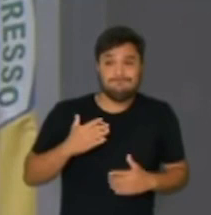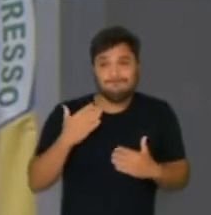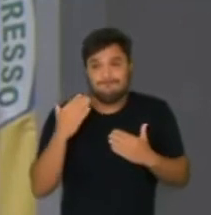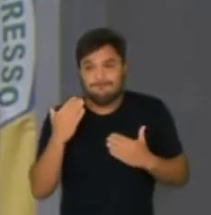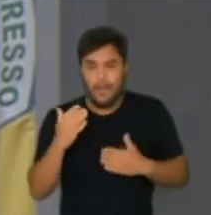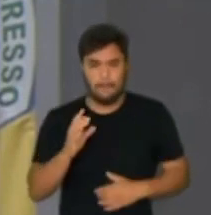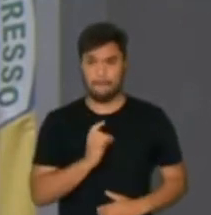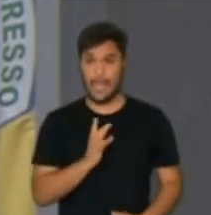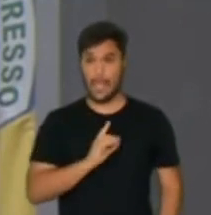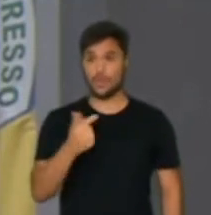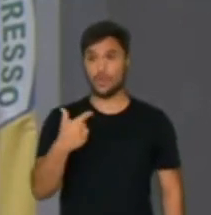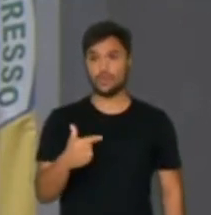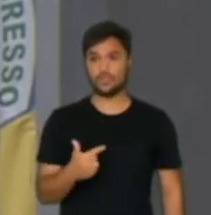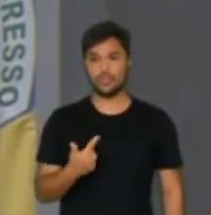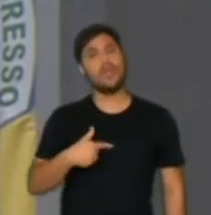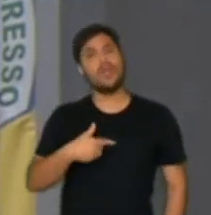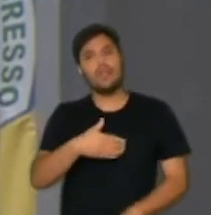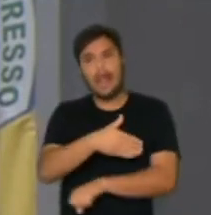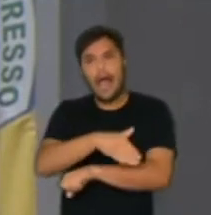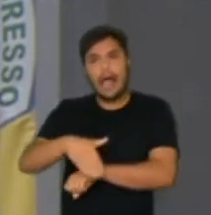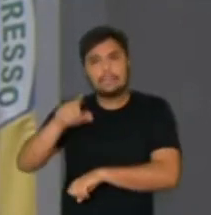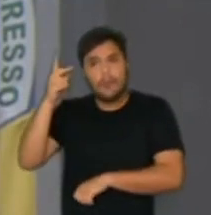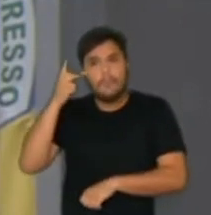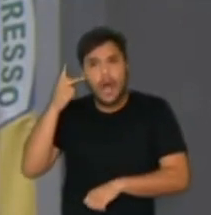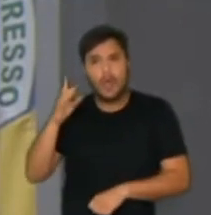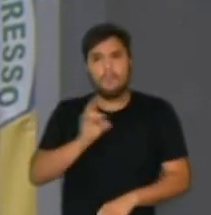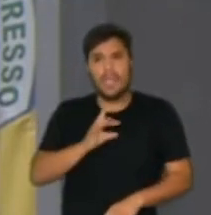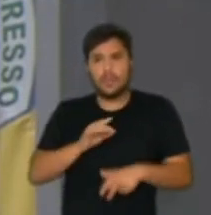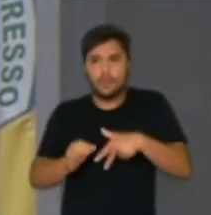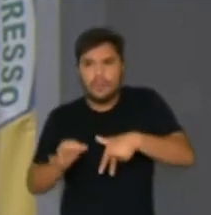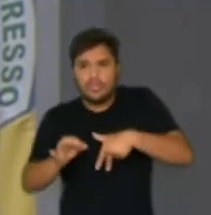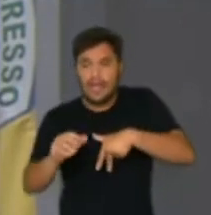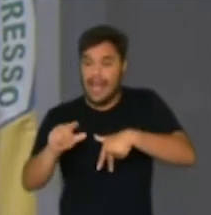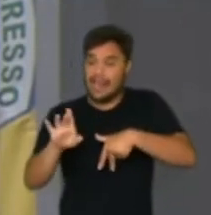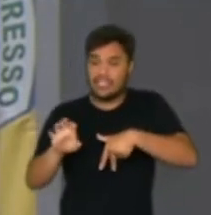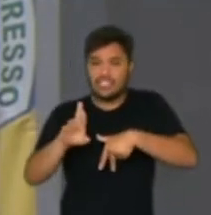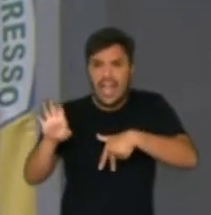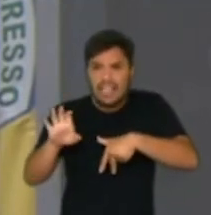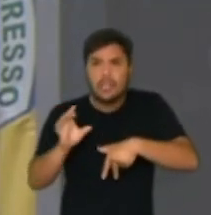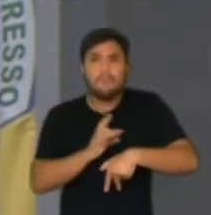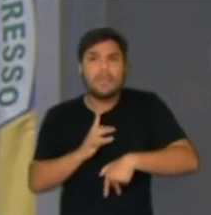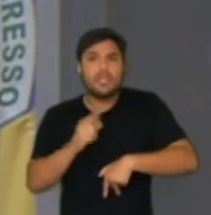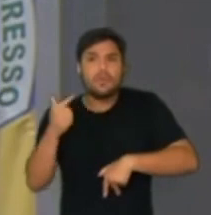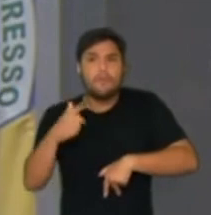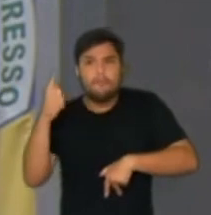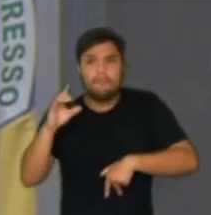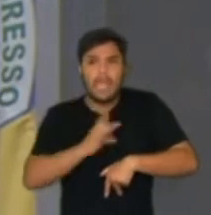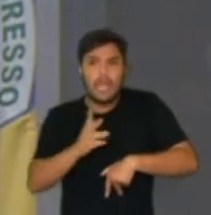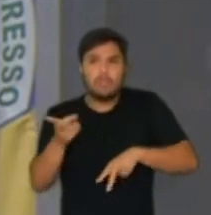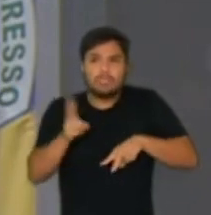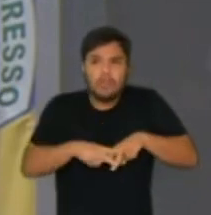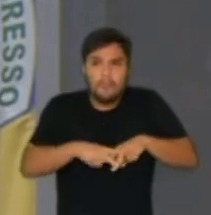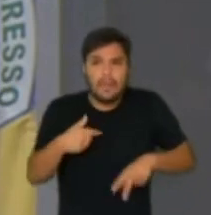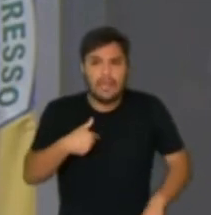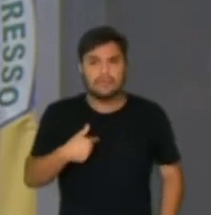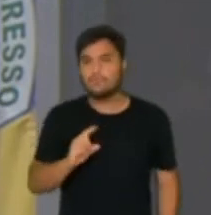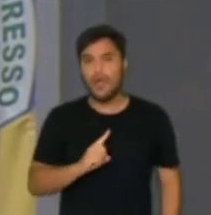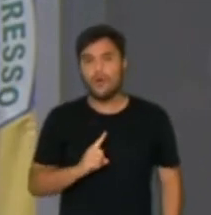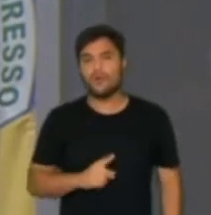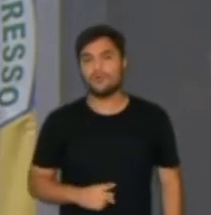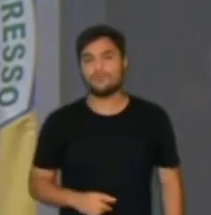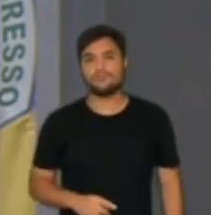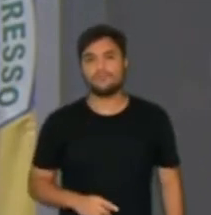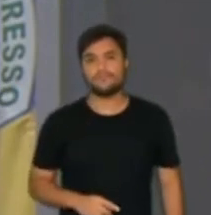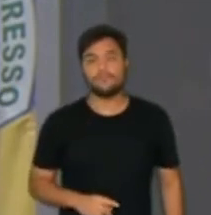tenho. Disse na Polícia para todos ouvirem, não tenho medo de Alexandre de Moraes, não tenho medo de ser presa, não tenho medo de ser cerceada,